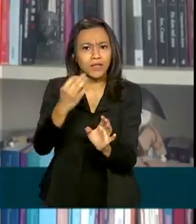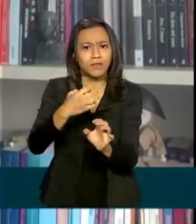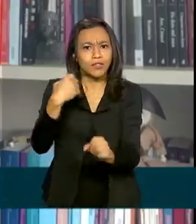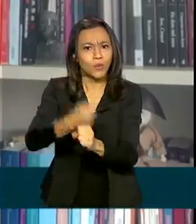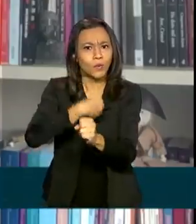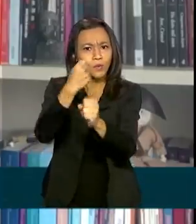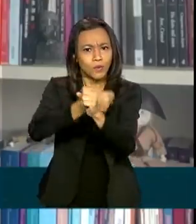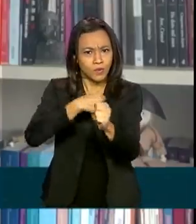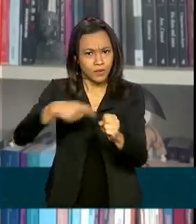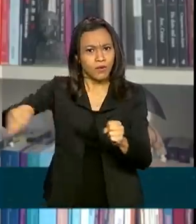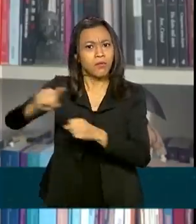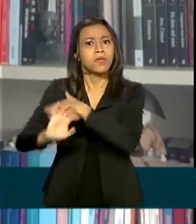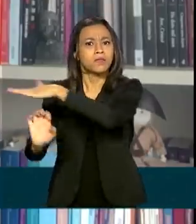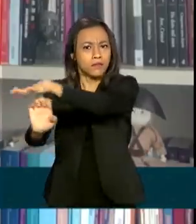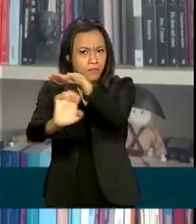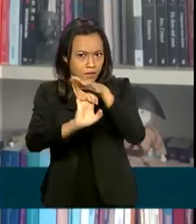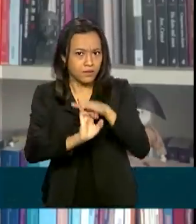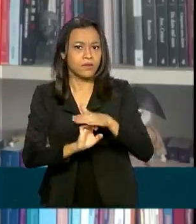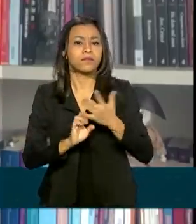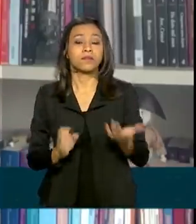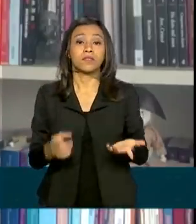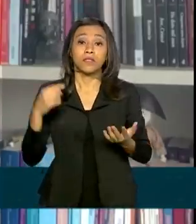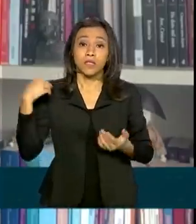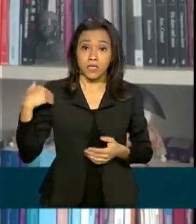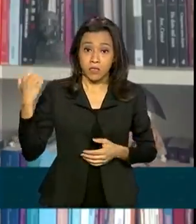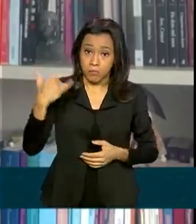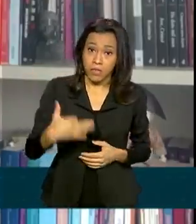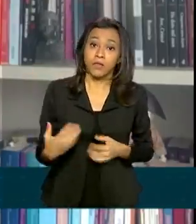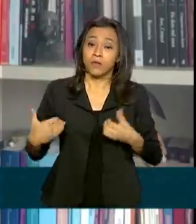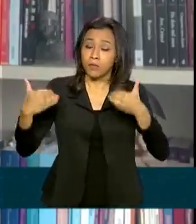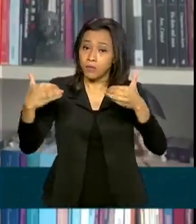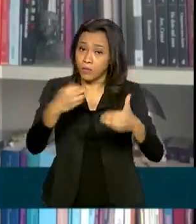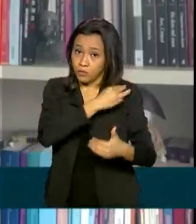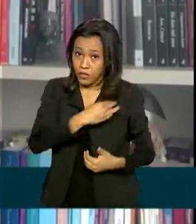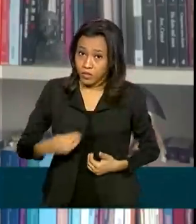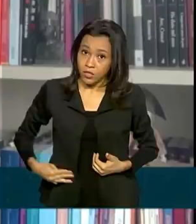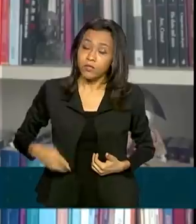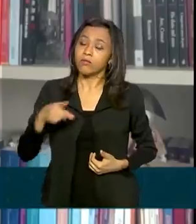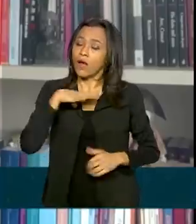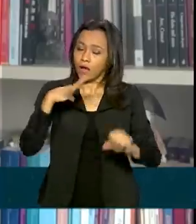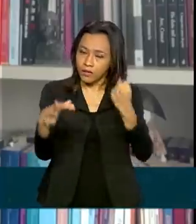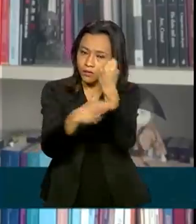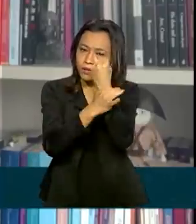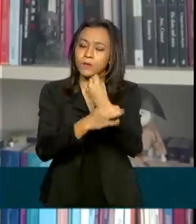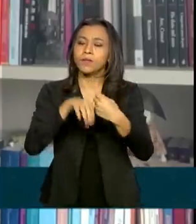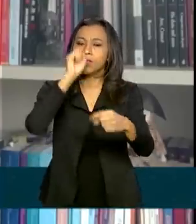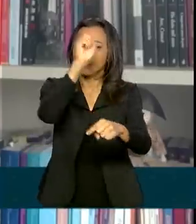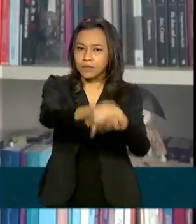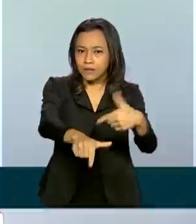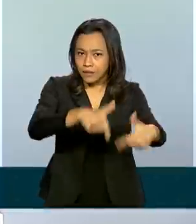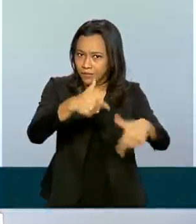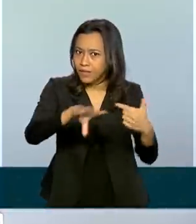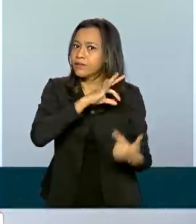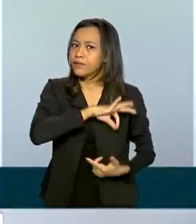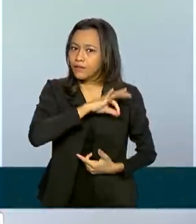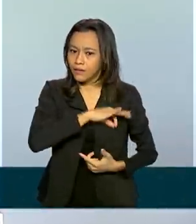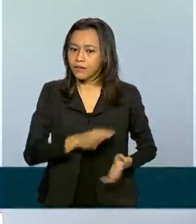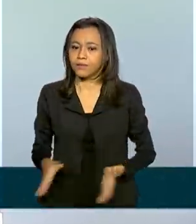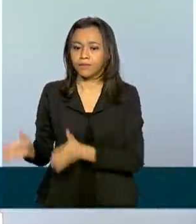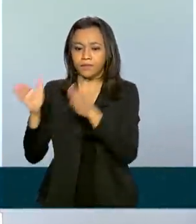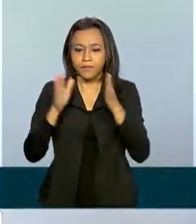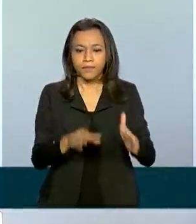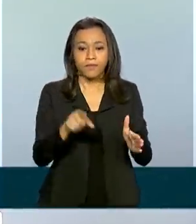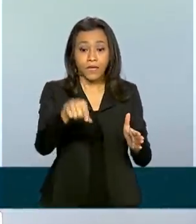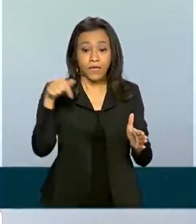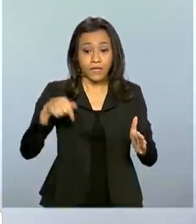privada. Segundo o ministro, as obras garantem emprego e renda para os brasileiros. Na pandemia, vocês vão